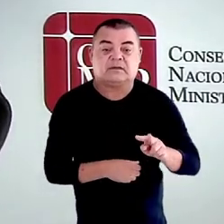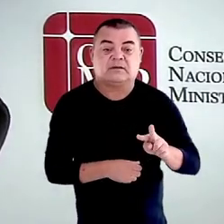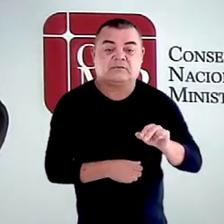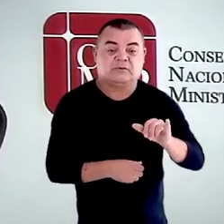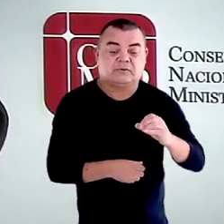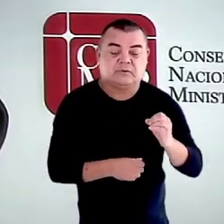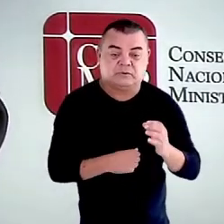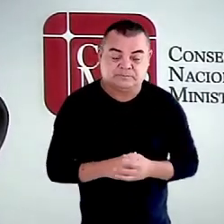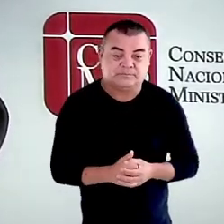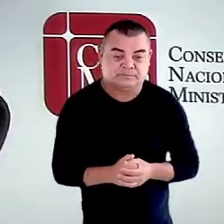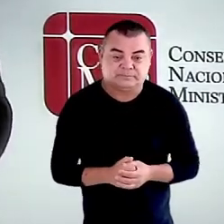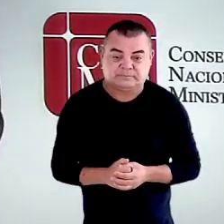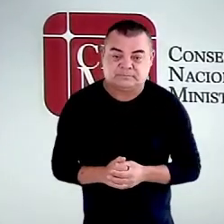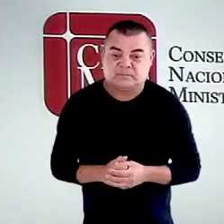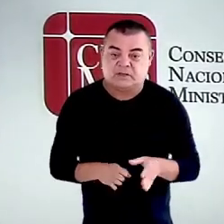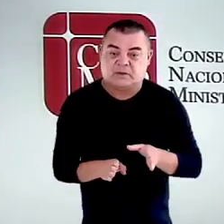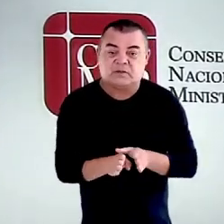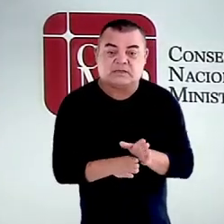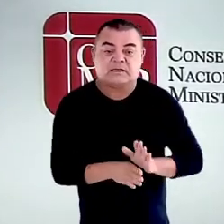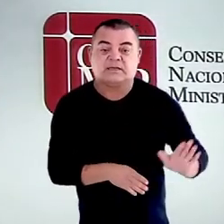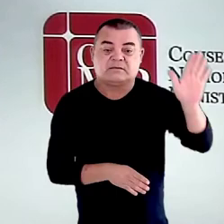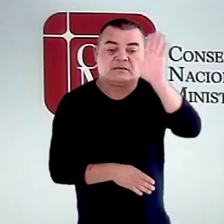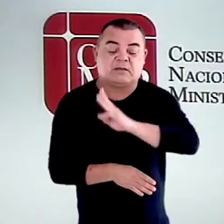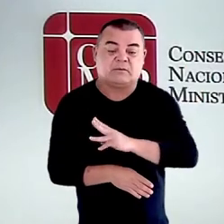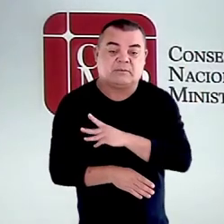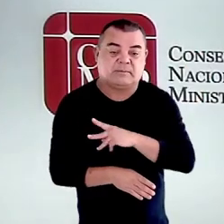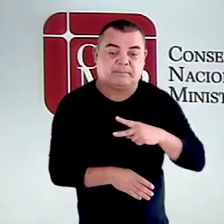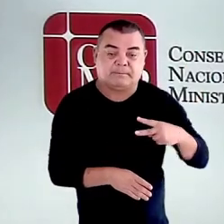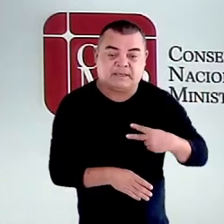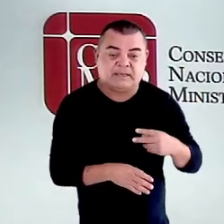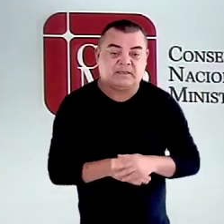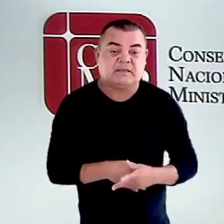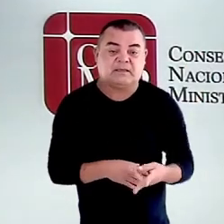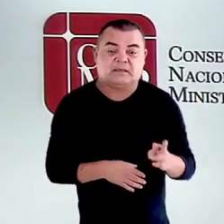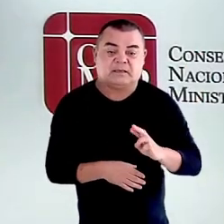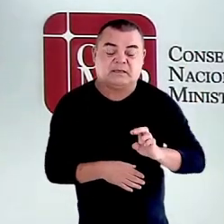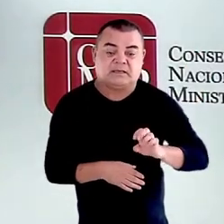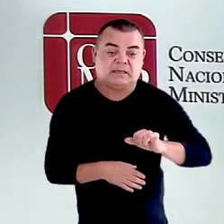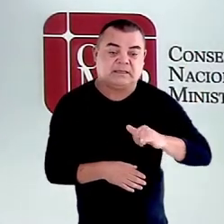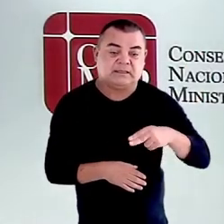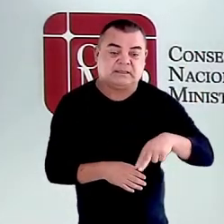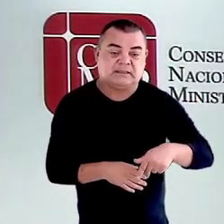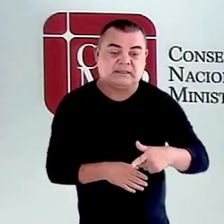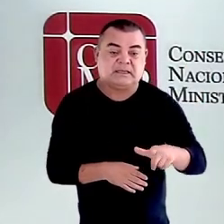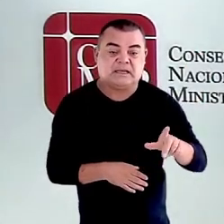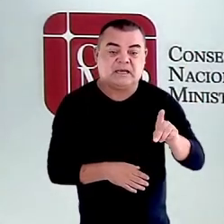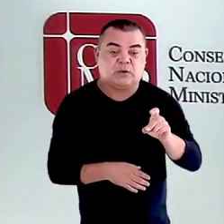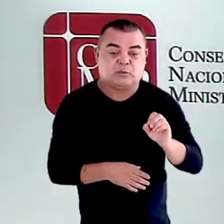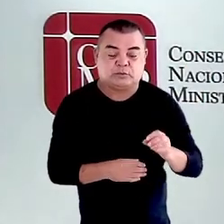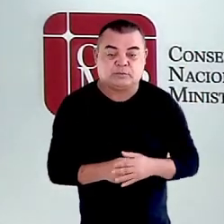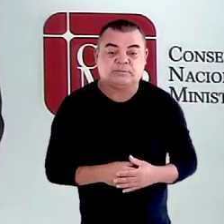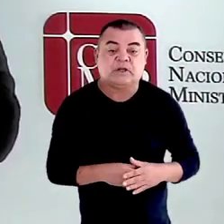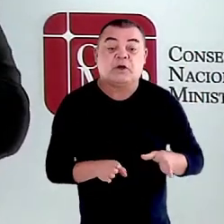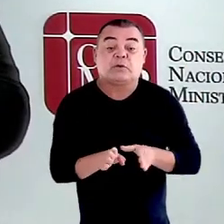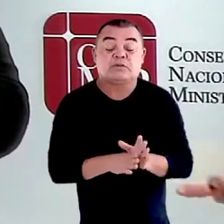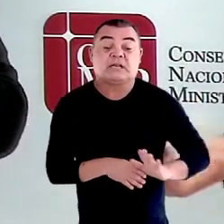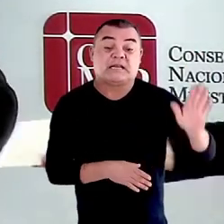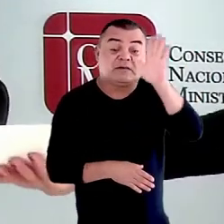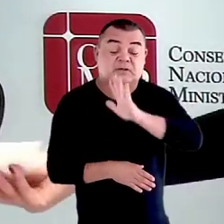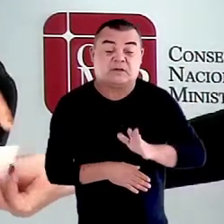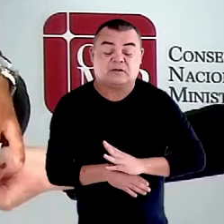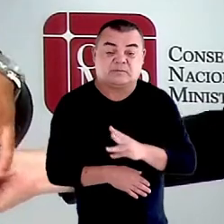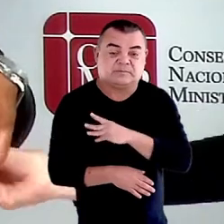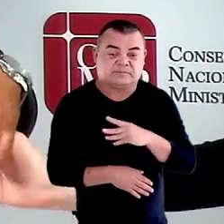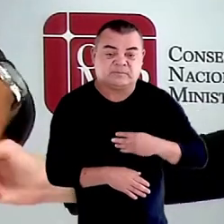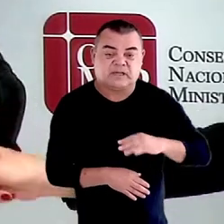Júnior, o Conselheiro Nacional do Ministério Público, Rinaldo Reis Lima, o Conselheiro Nacional do Ministério Público,